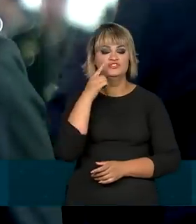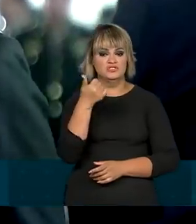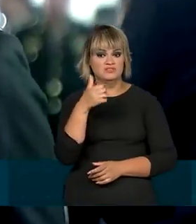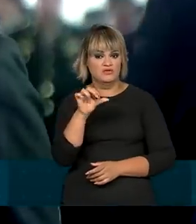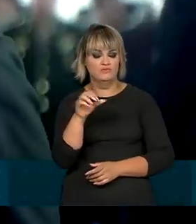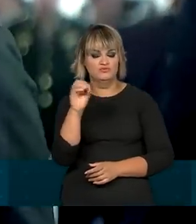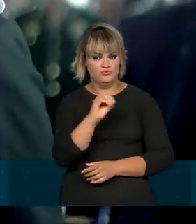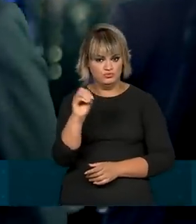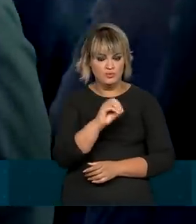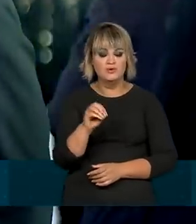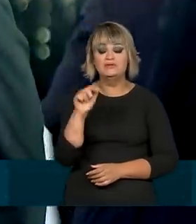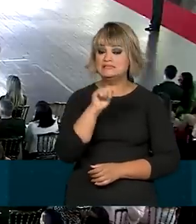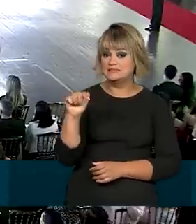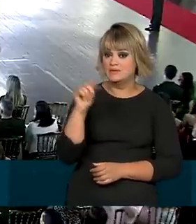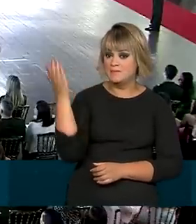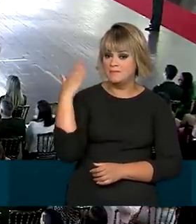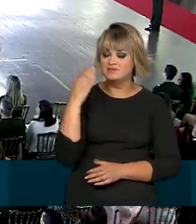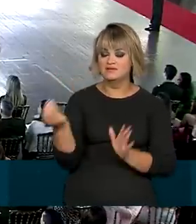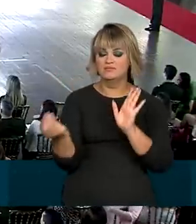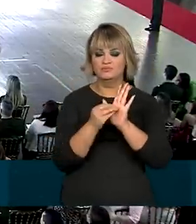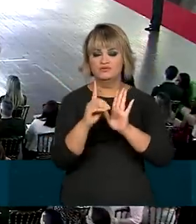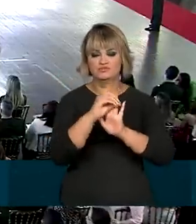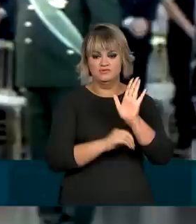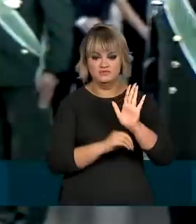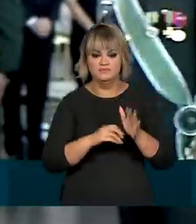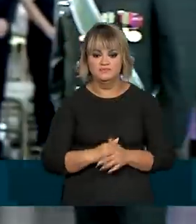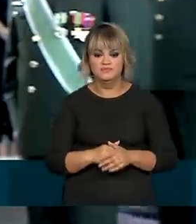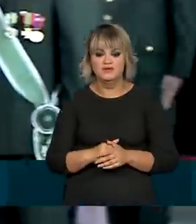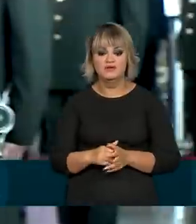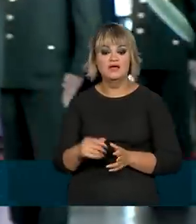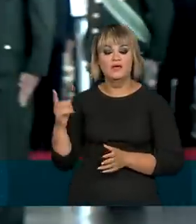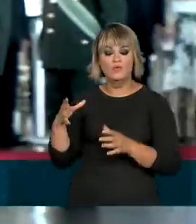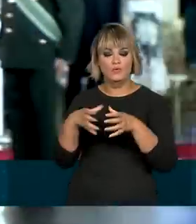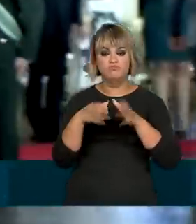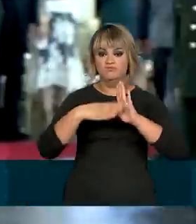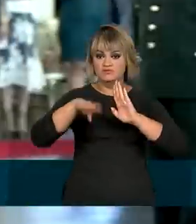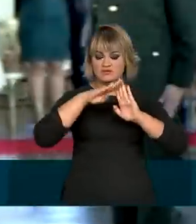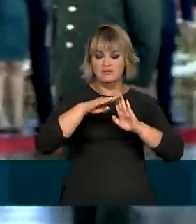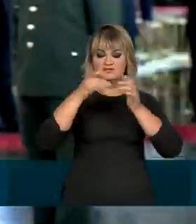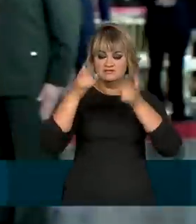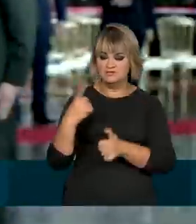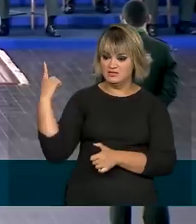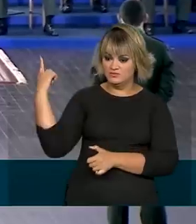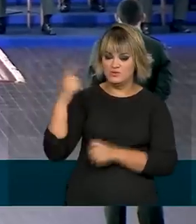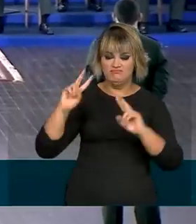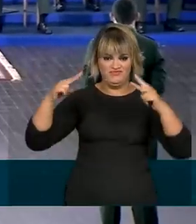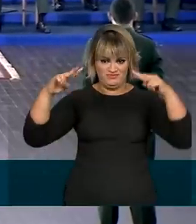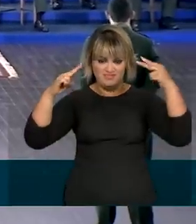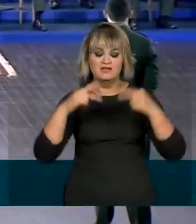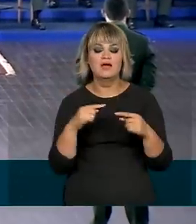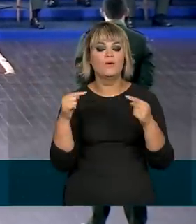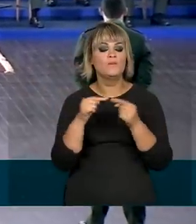e publicados na semana passada no Diário Oficial da União. Segundo as Forças Armadas, essas promoções fazem